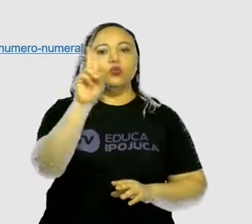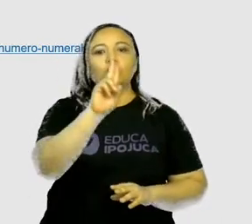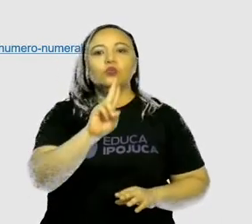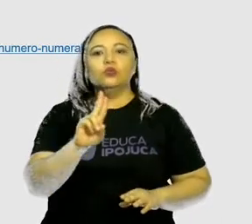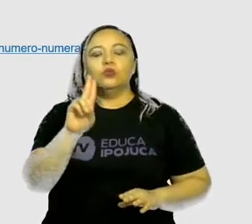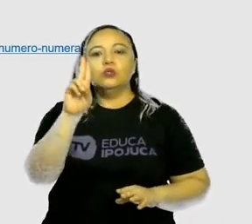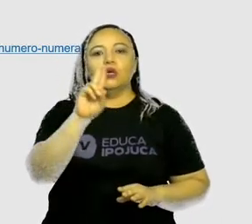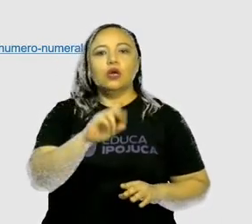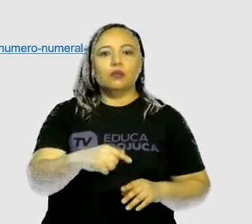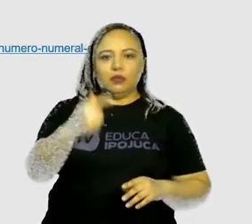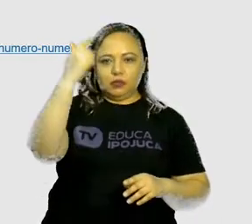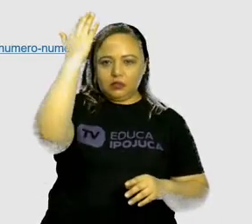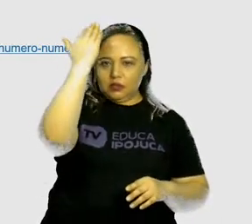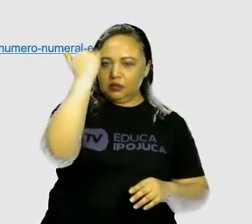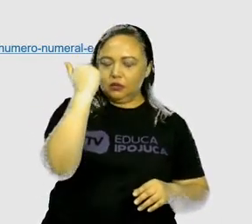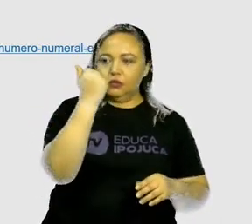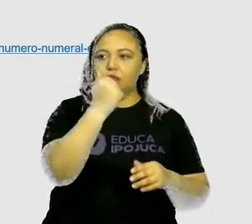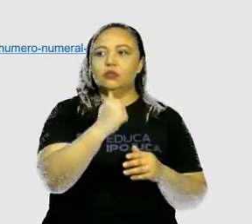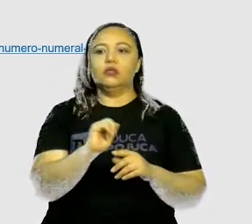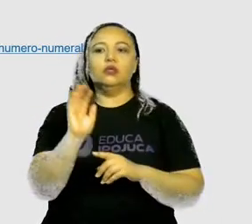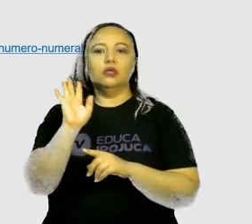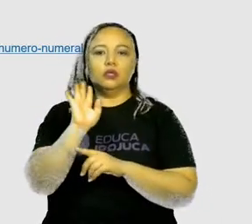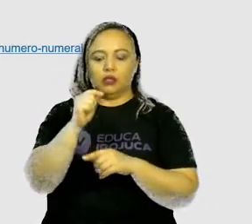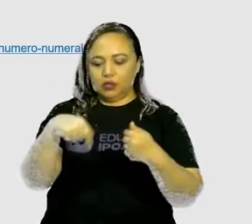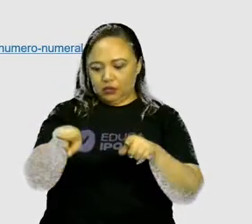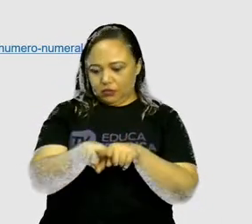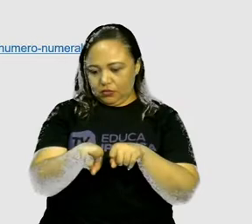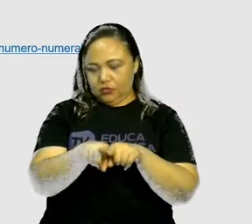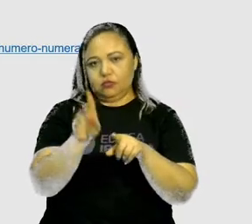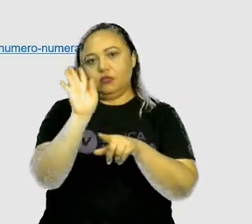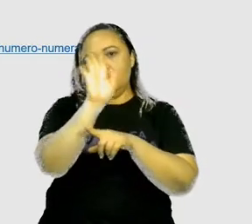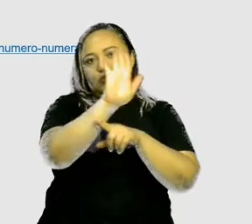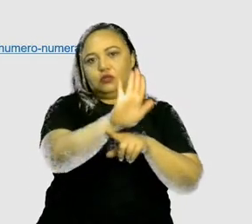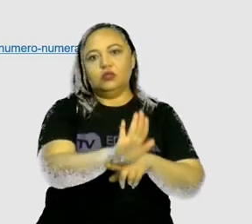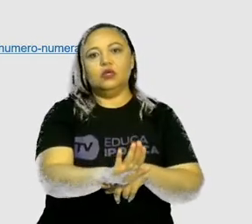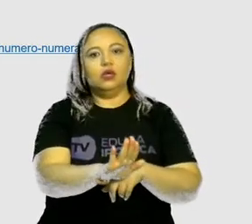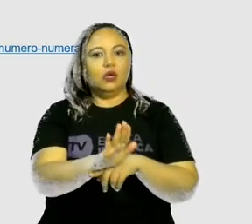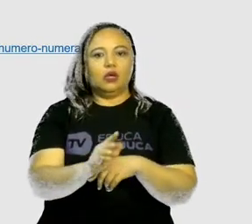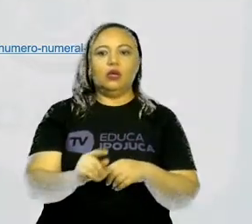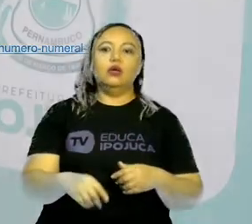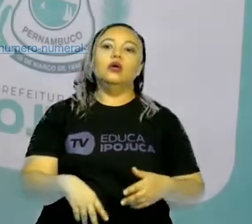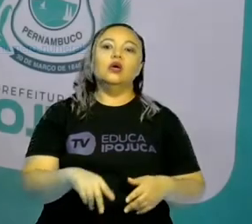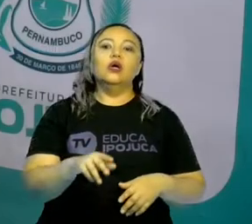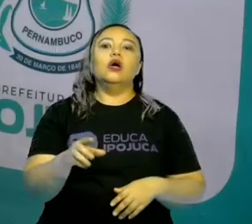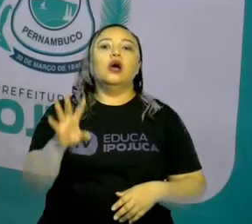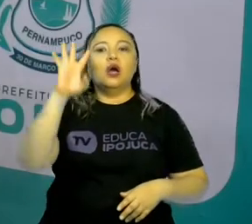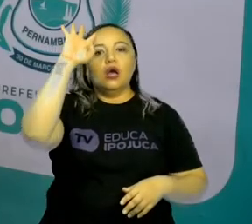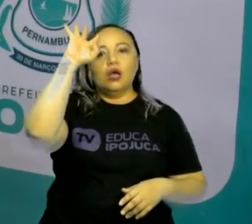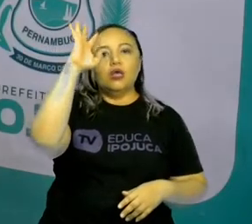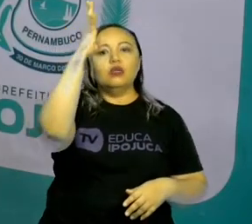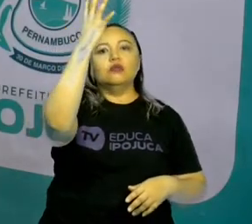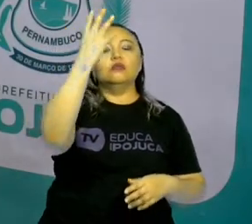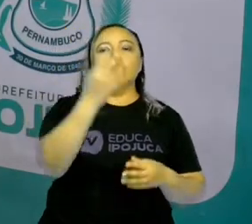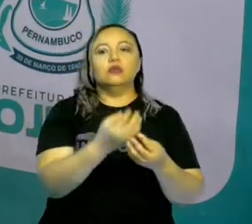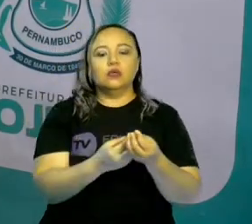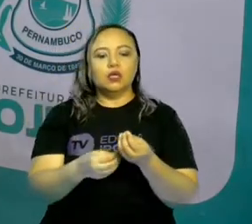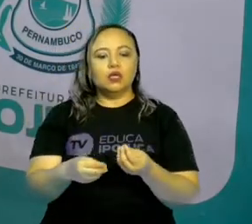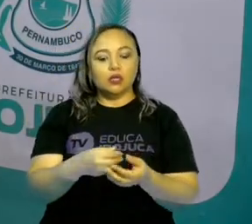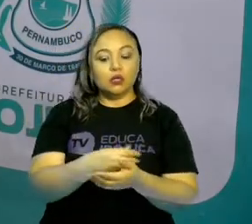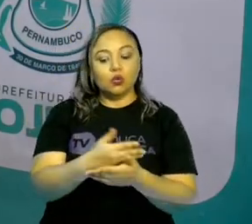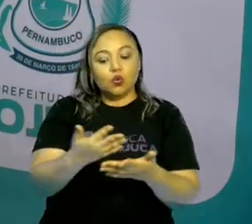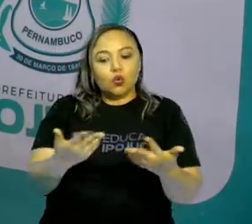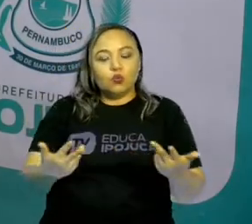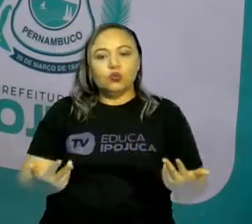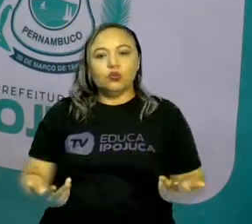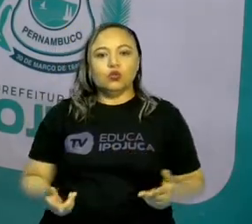para nos orientar e ajudar a resolver algumas situações do nosso cotidiano. Olha